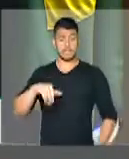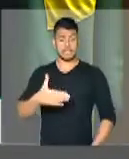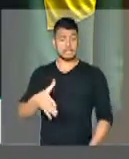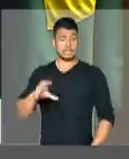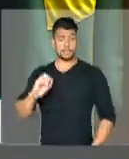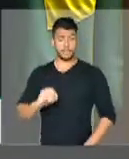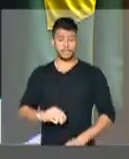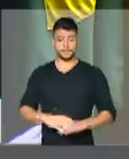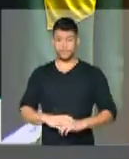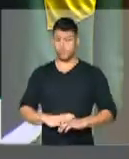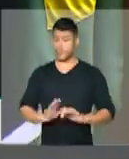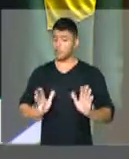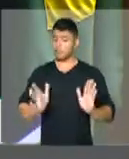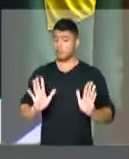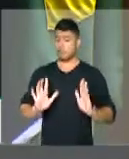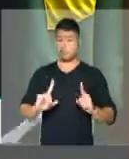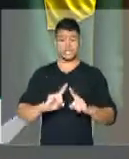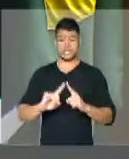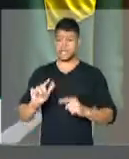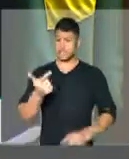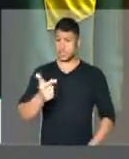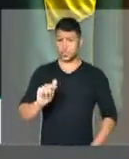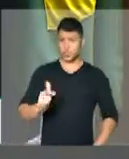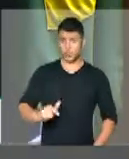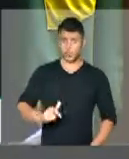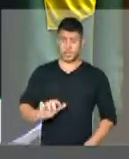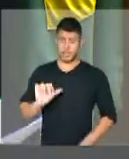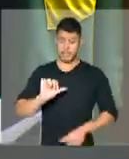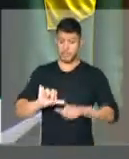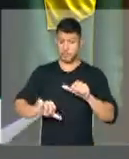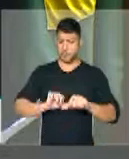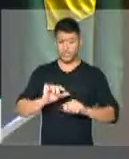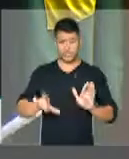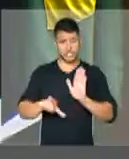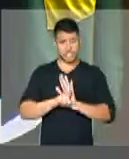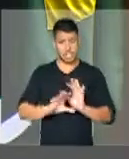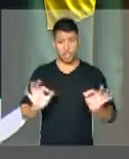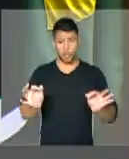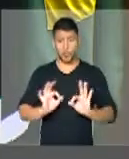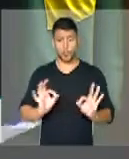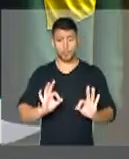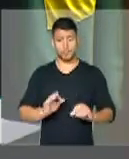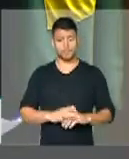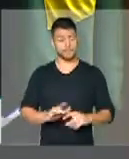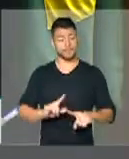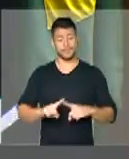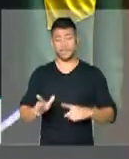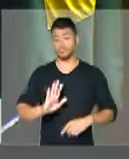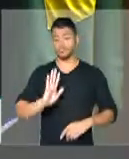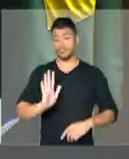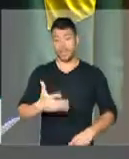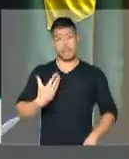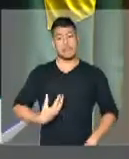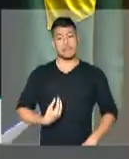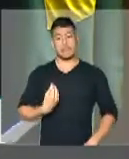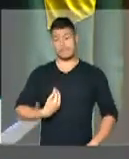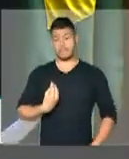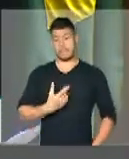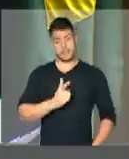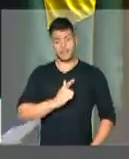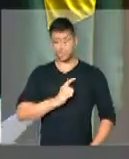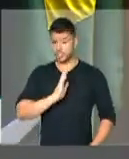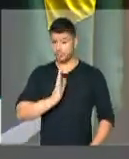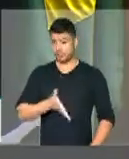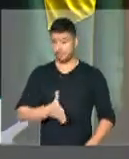dizia alguém. Pois é, isto está desde o primeiro momento e foi votado e aprovado por ampla maioria. Portanto, esta